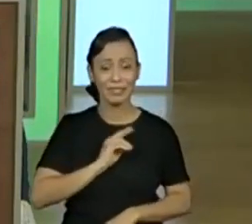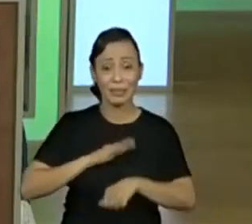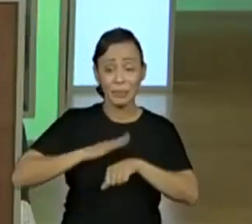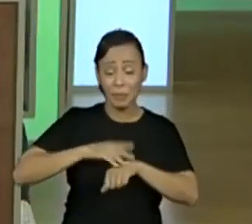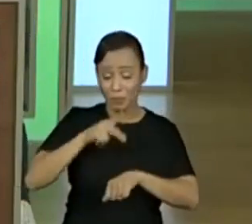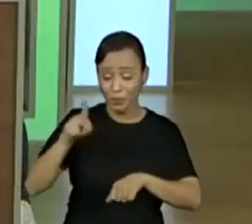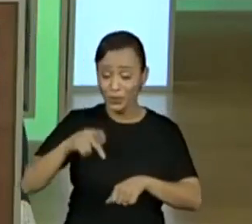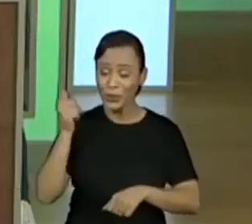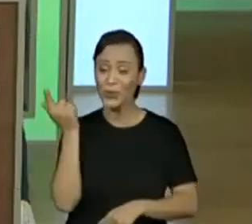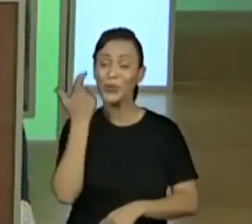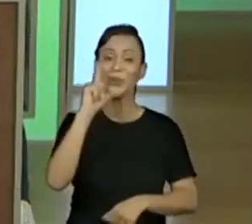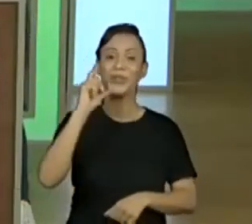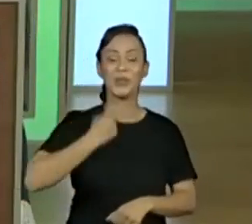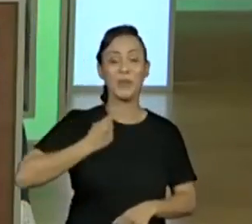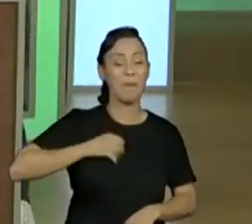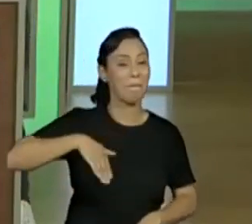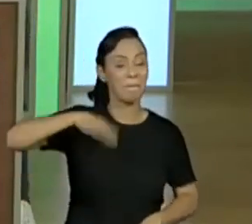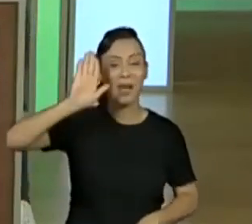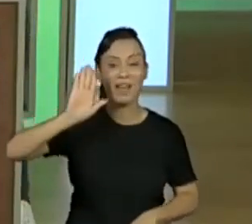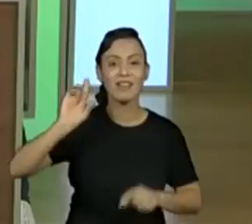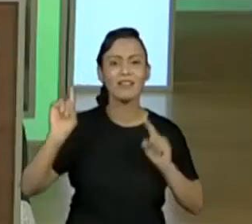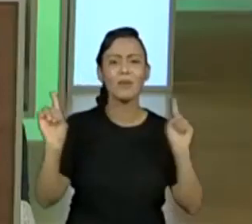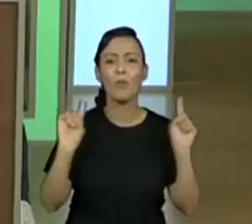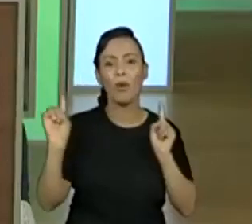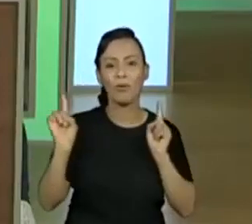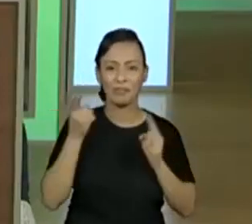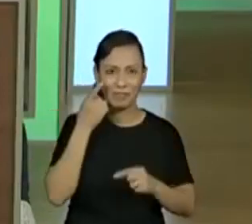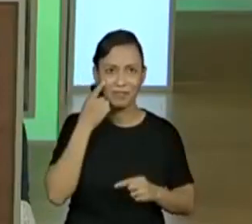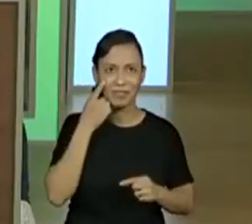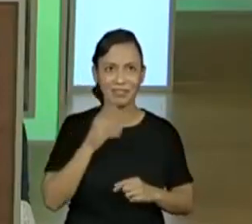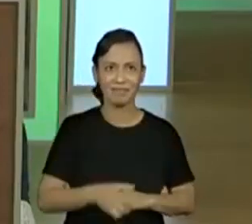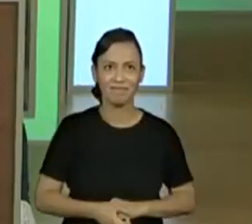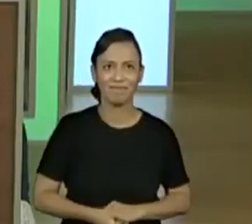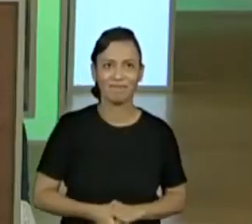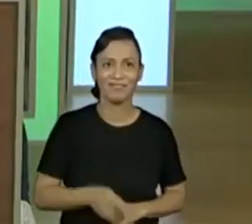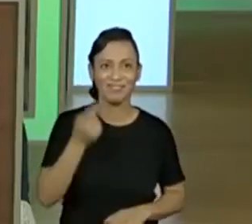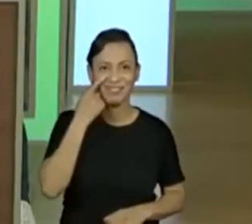quem é que tirou o maior número, tá bom? Isso mesmo. Então vai. Eu queria jogar no chão.